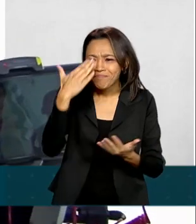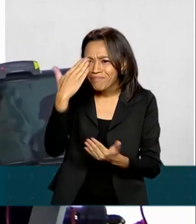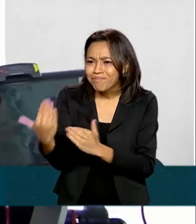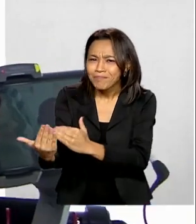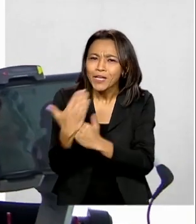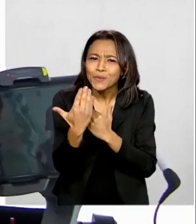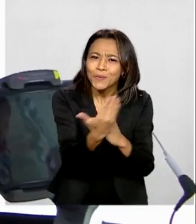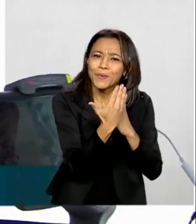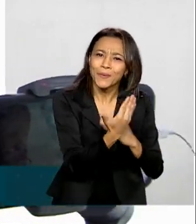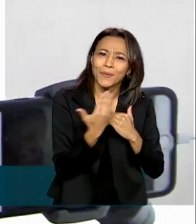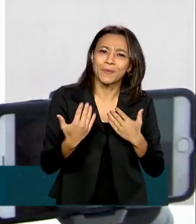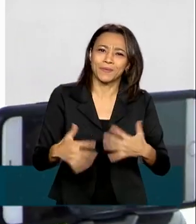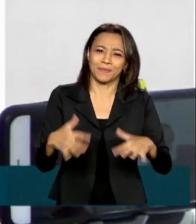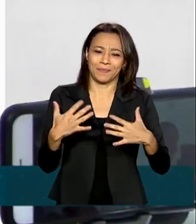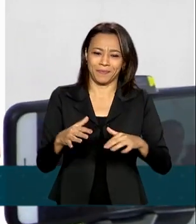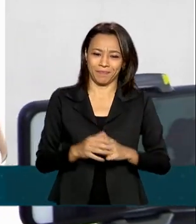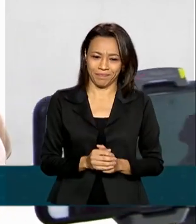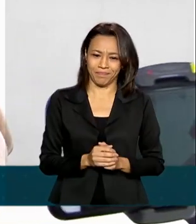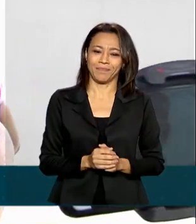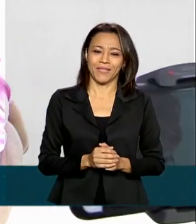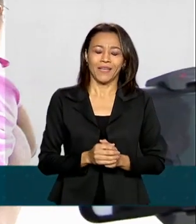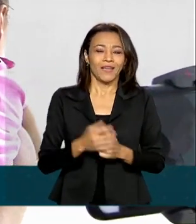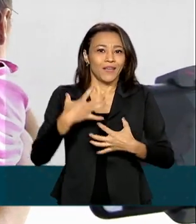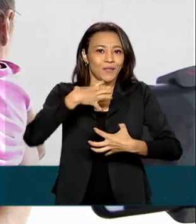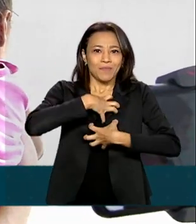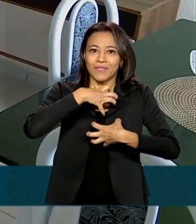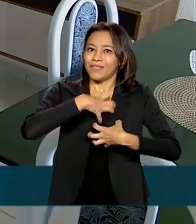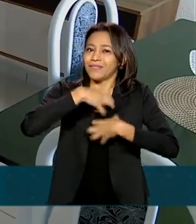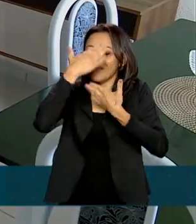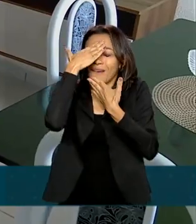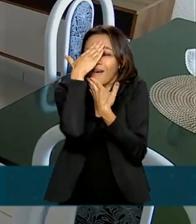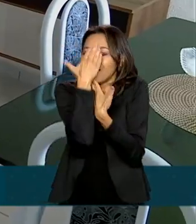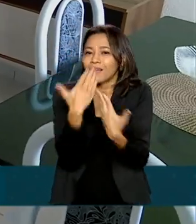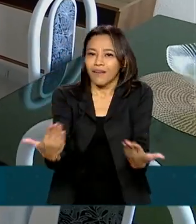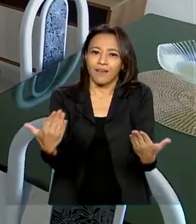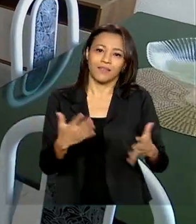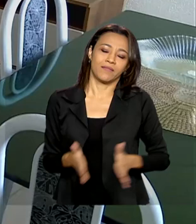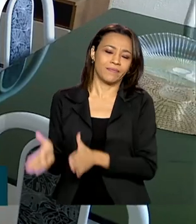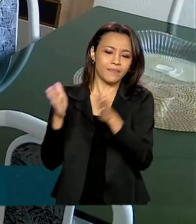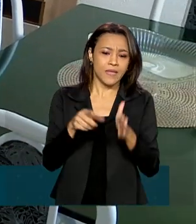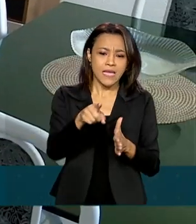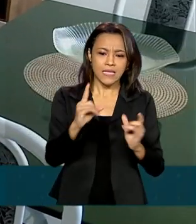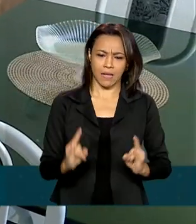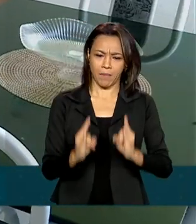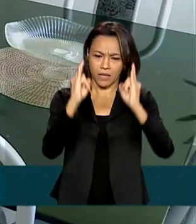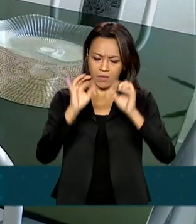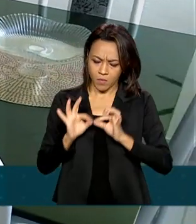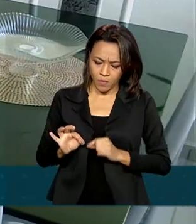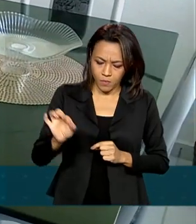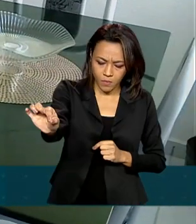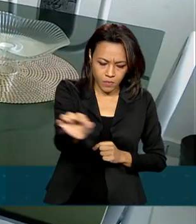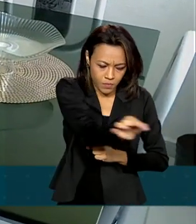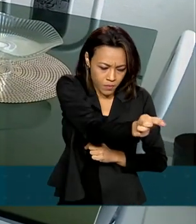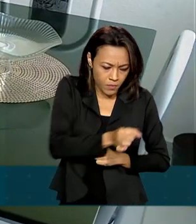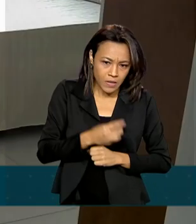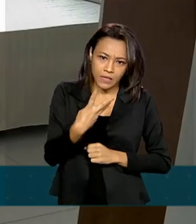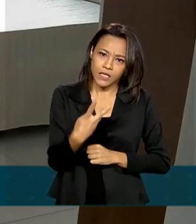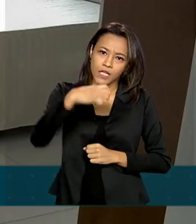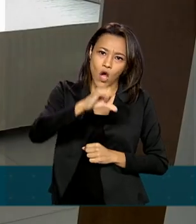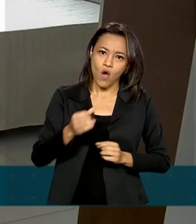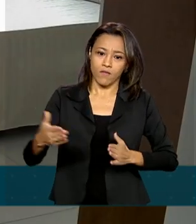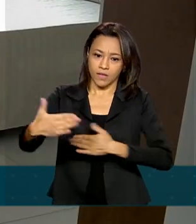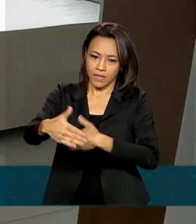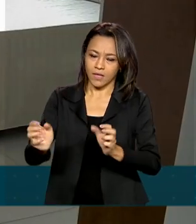eu fico muito feliz e pode ter certeza que eu estou muito, muito grata. Os apartamentos, de 39 metros quadrados, tem sala,